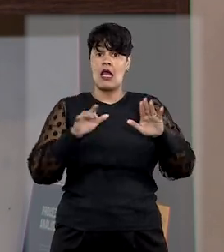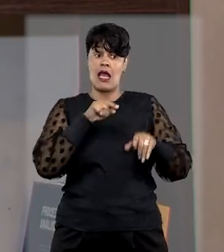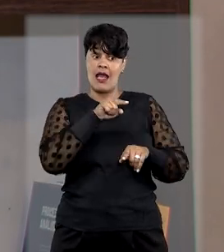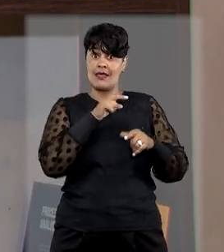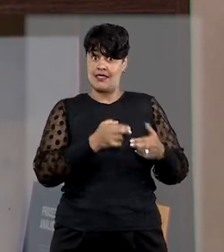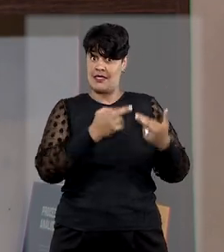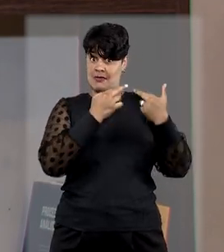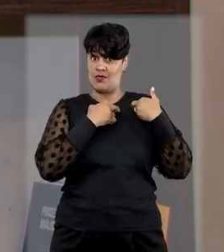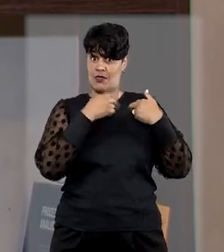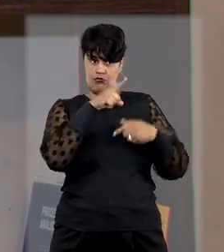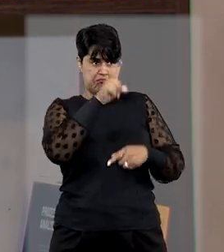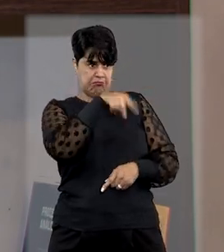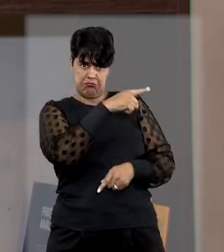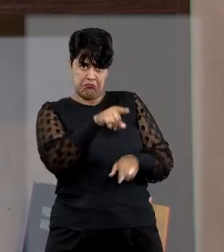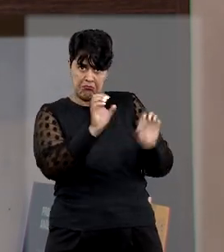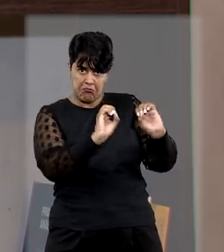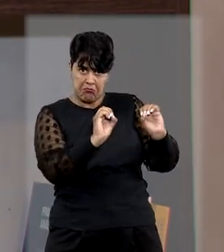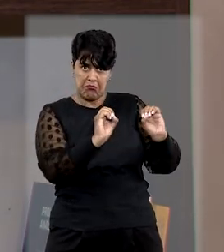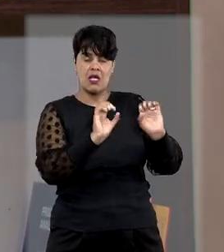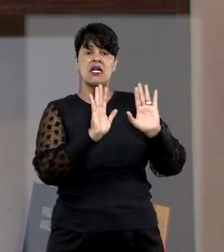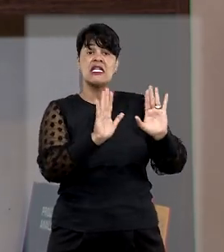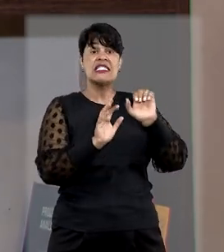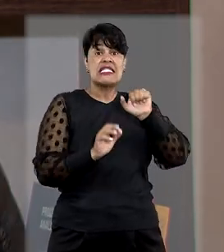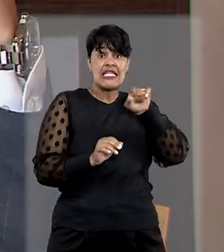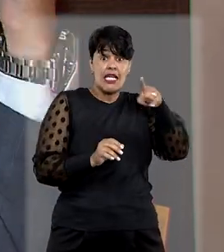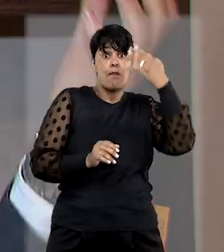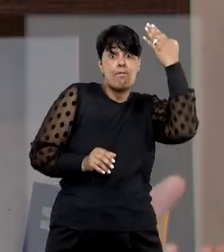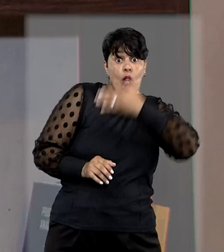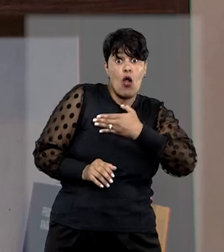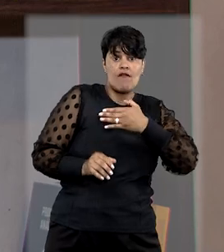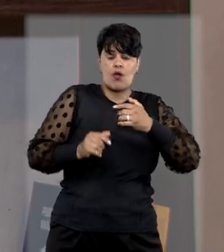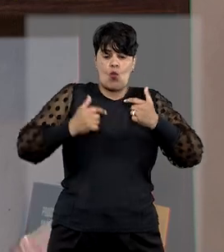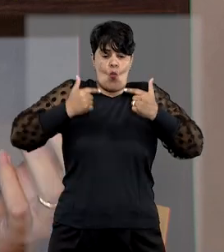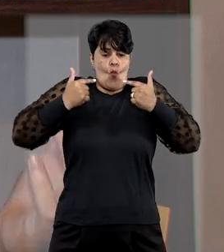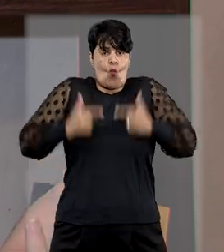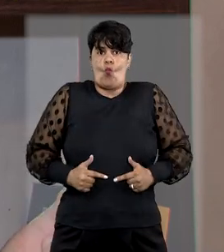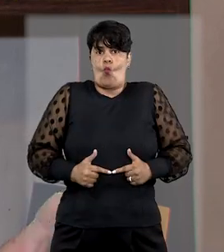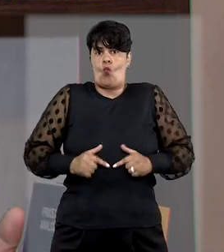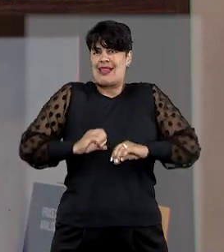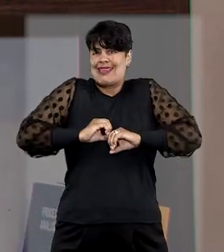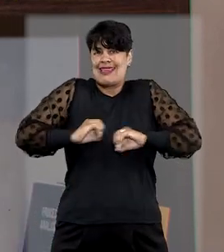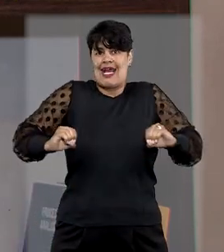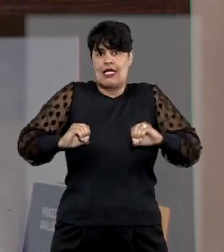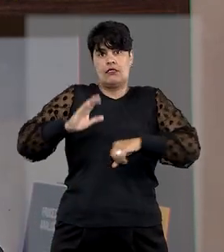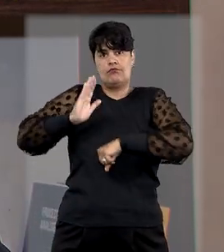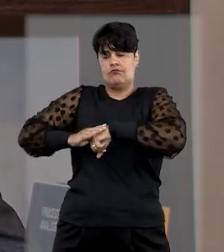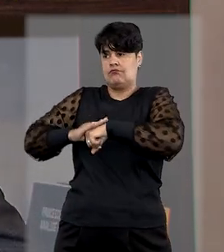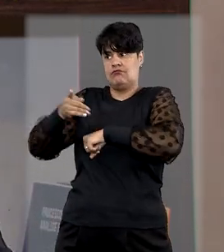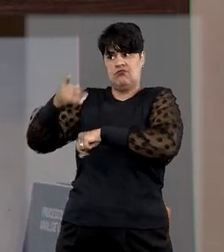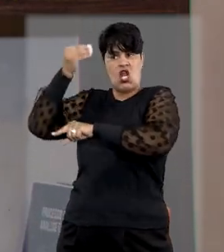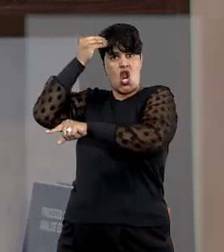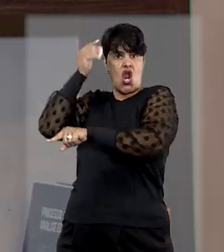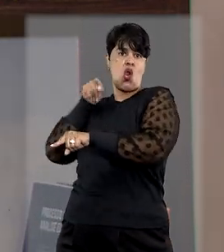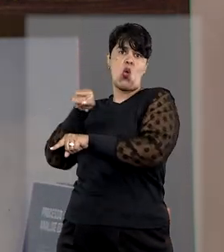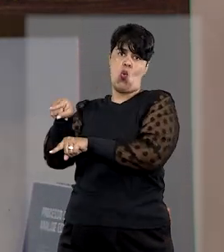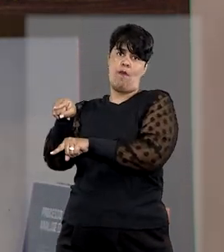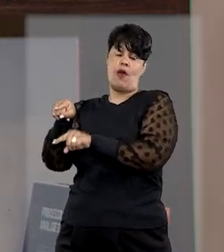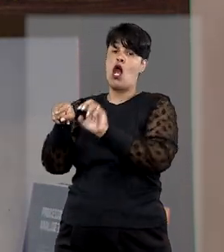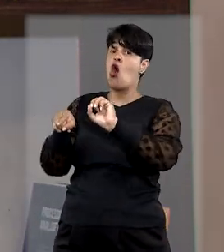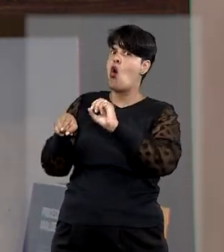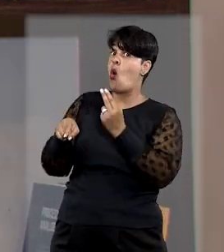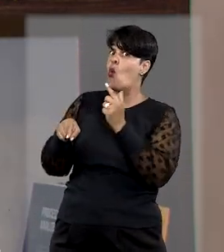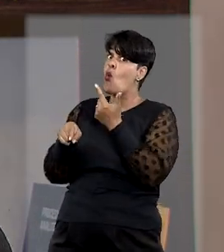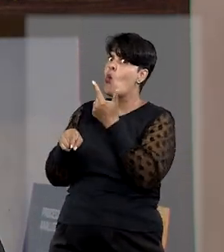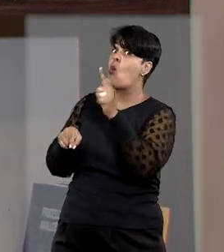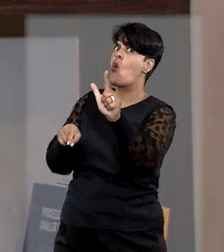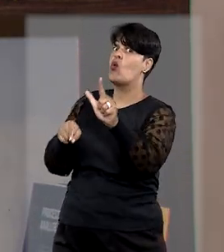afastada se ele, o fornecedor, comprovar a culpa exclusiva do consumidor, culpa de um terceiro,